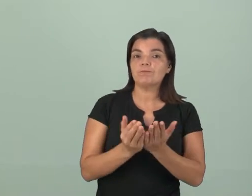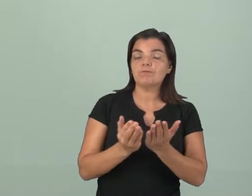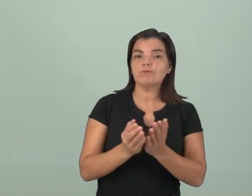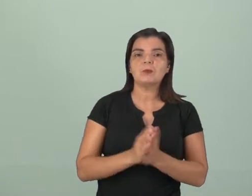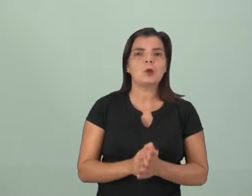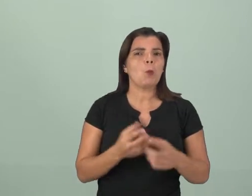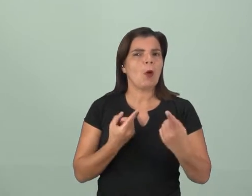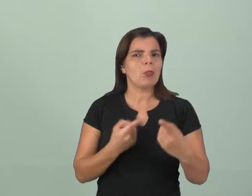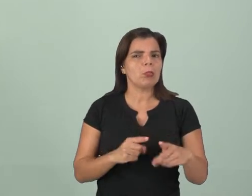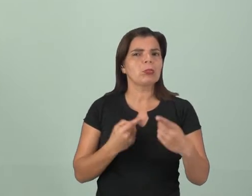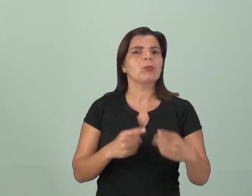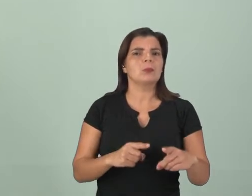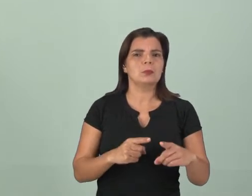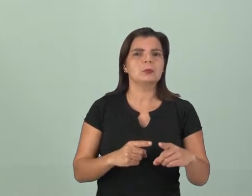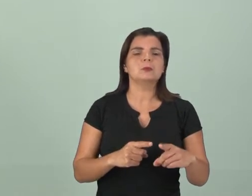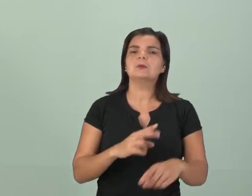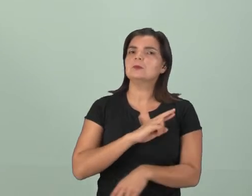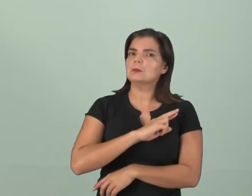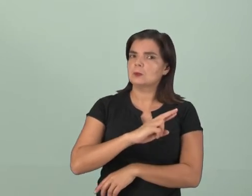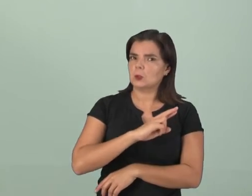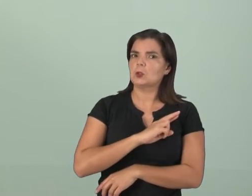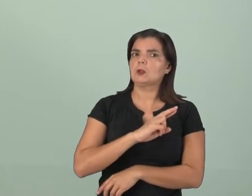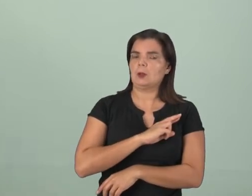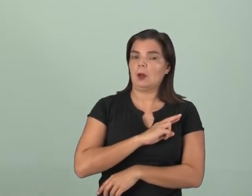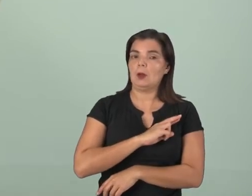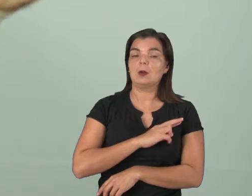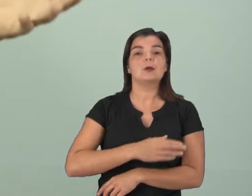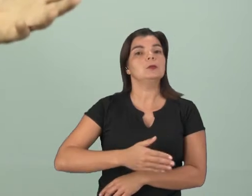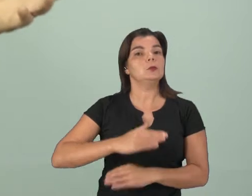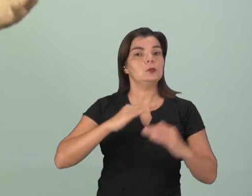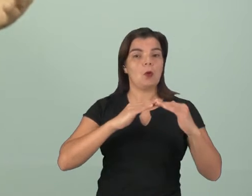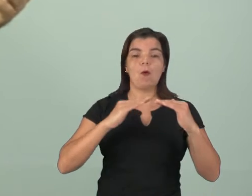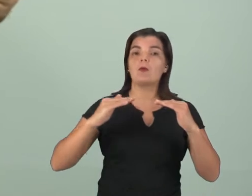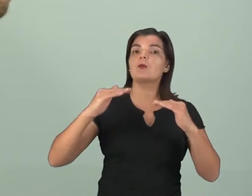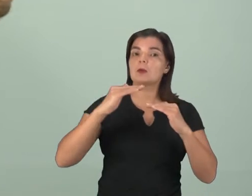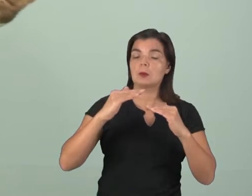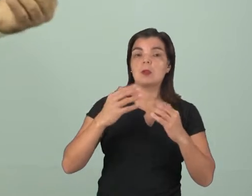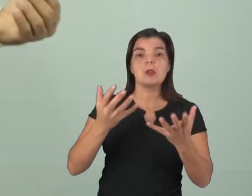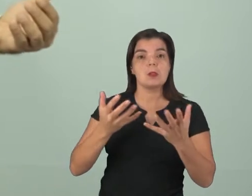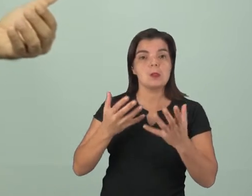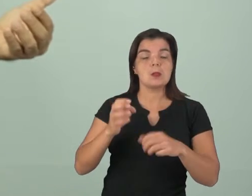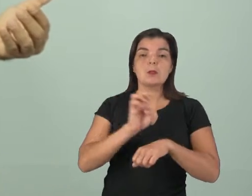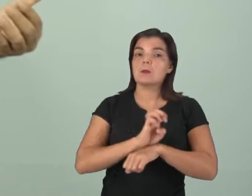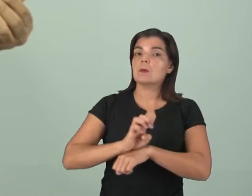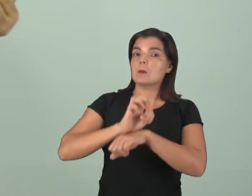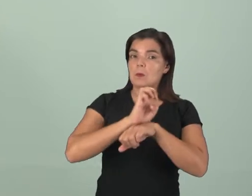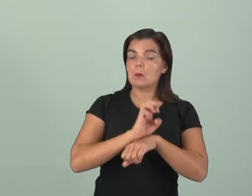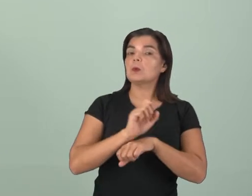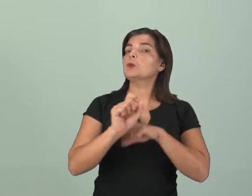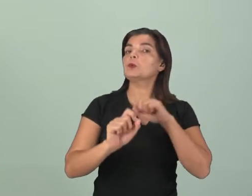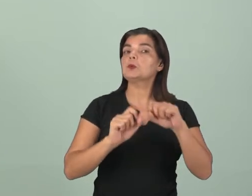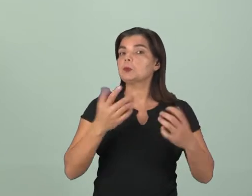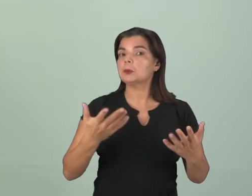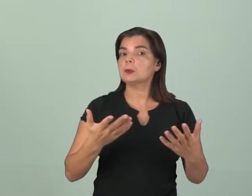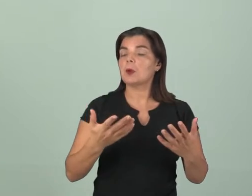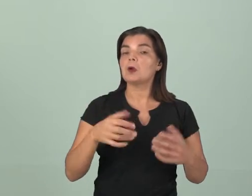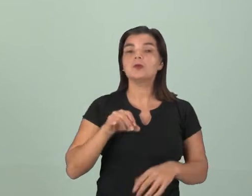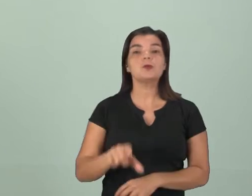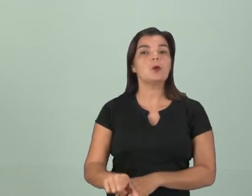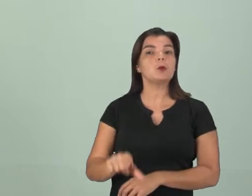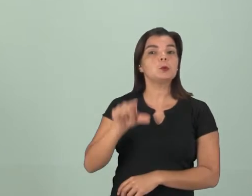uma tentação muito grande daquela religião majoritária a querer do Estado uma fatia de